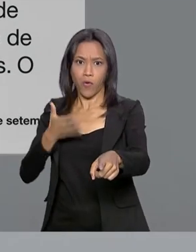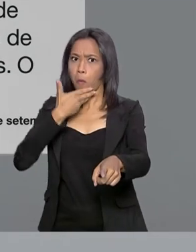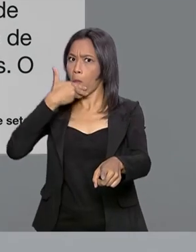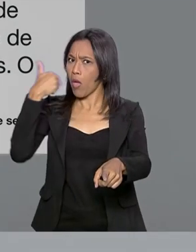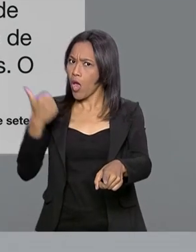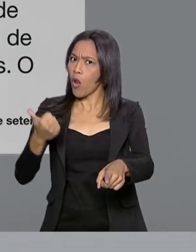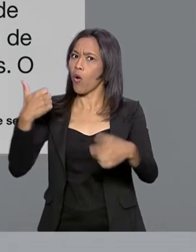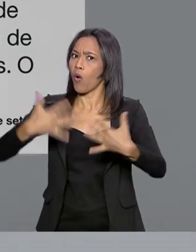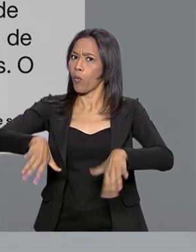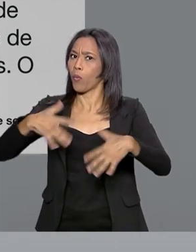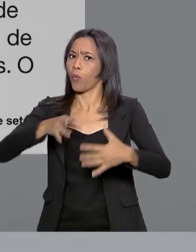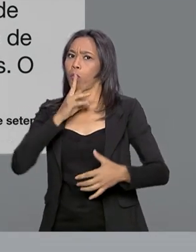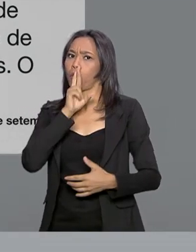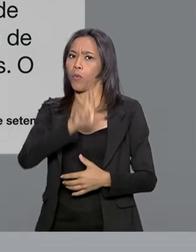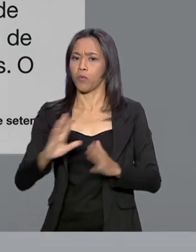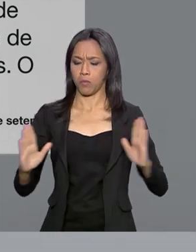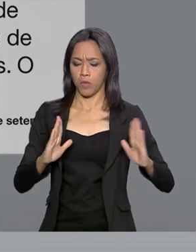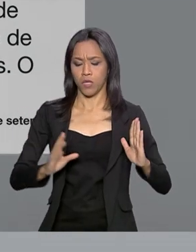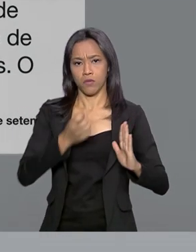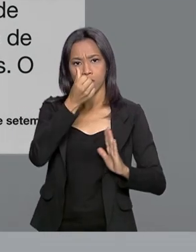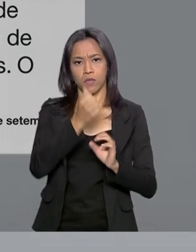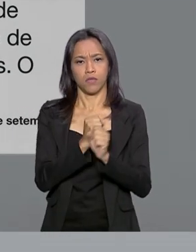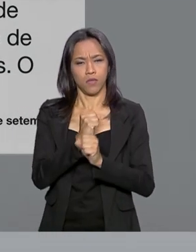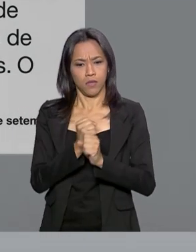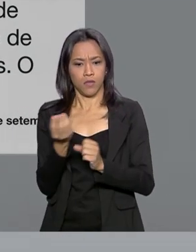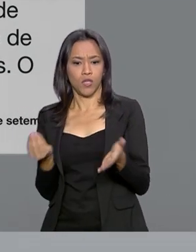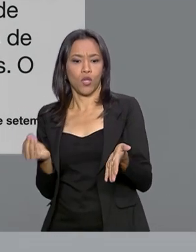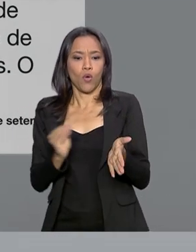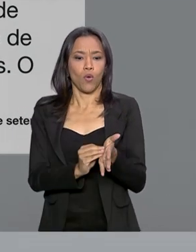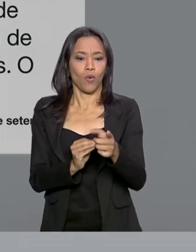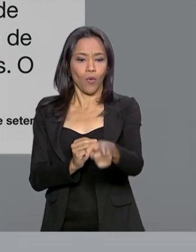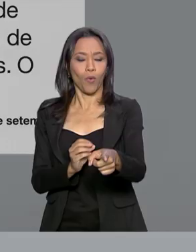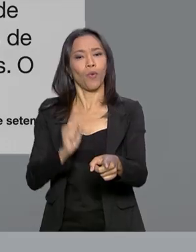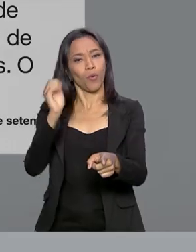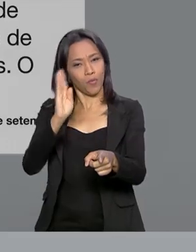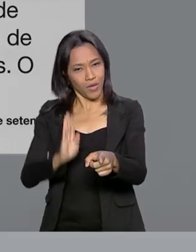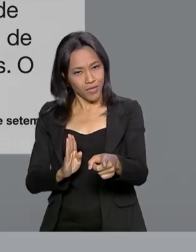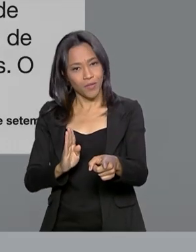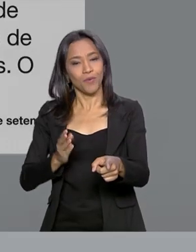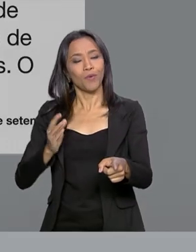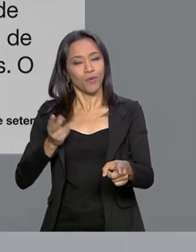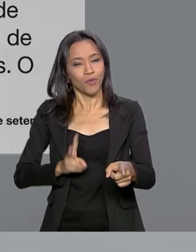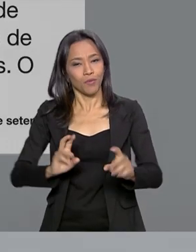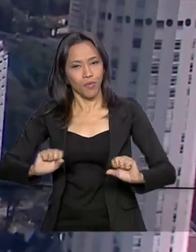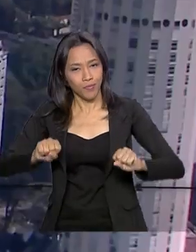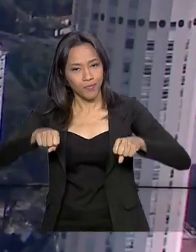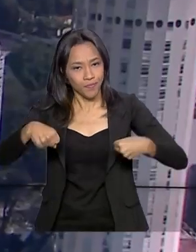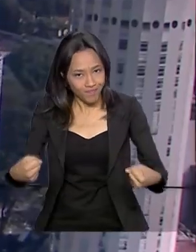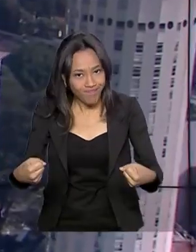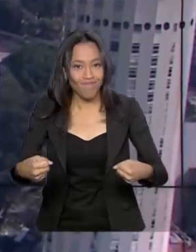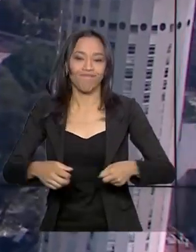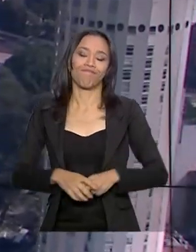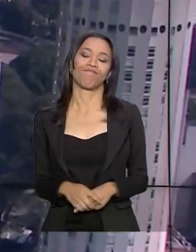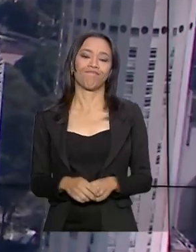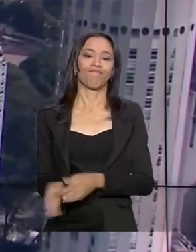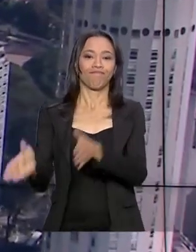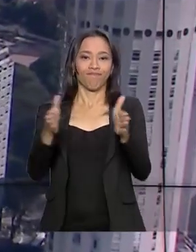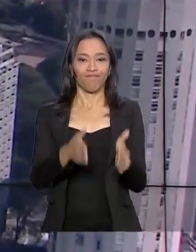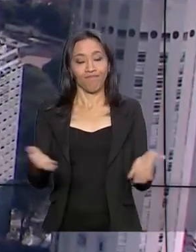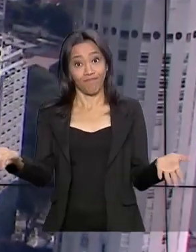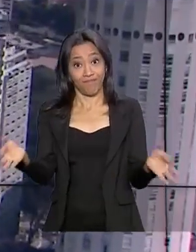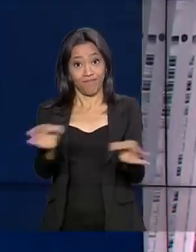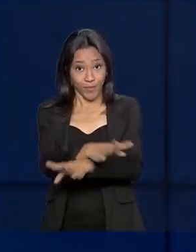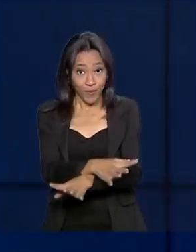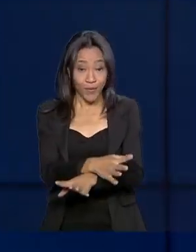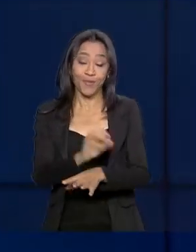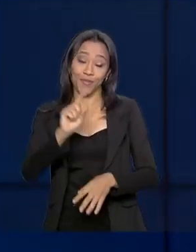resultado para o período em seis anos e escreveu, o Brasil segue se recuperando. O governo agora fica por